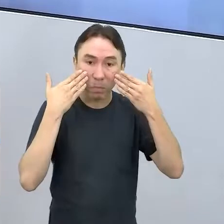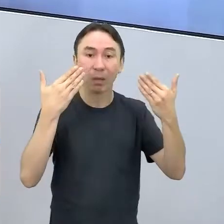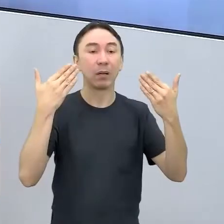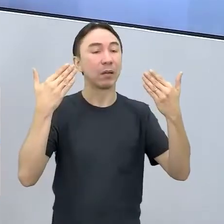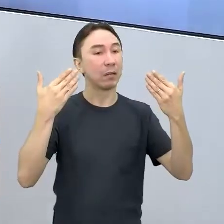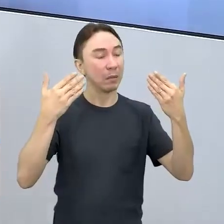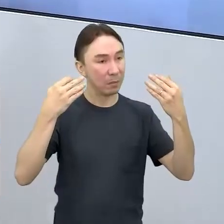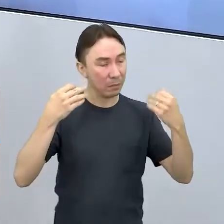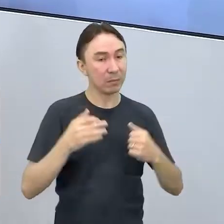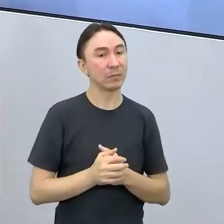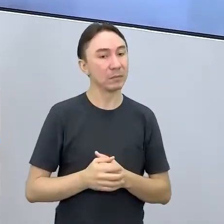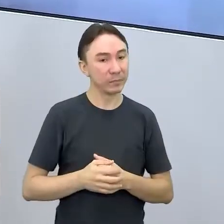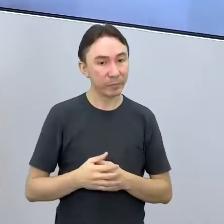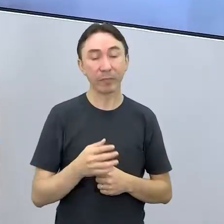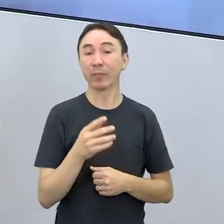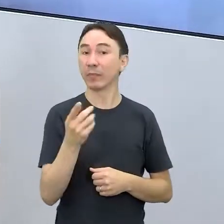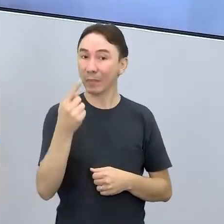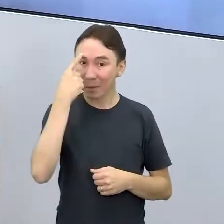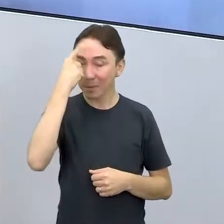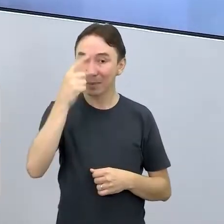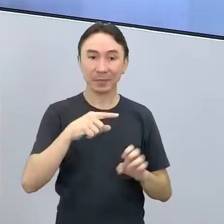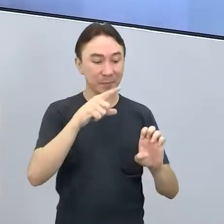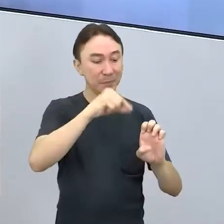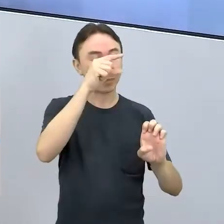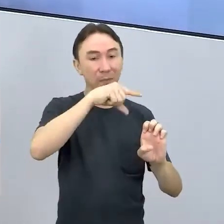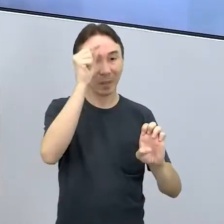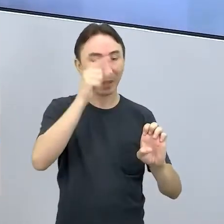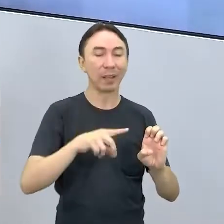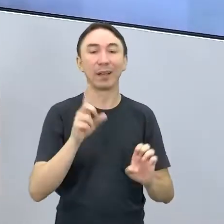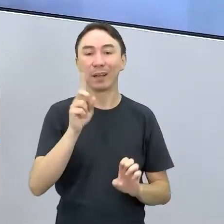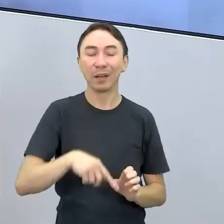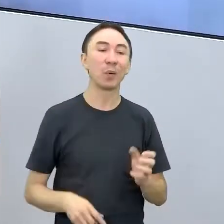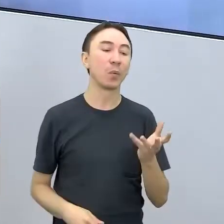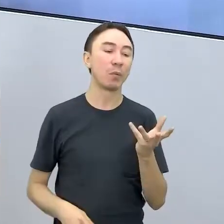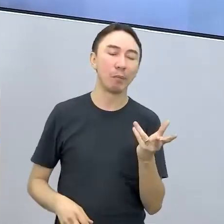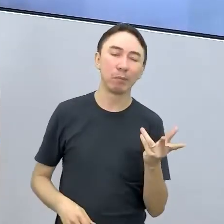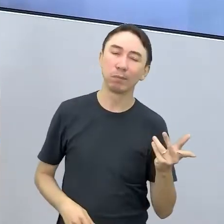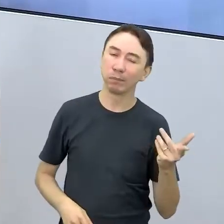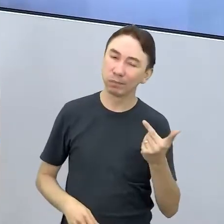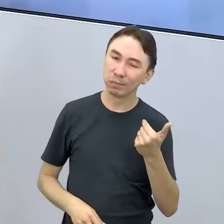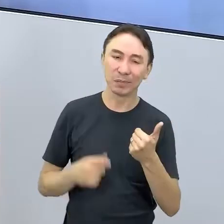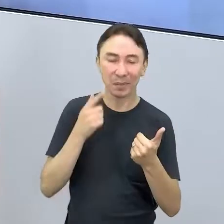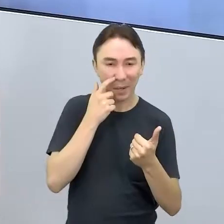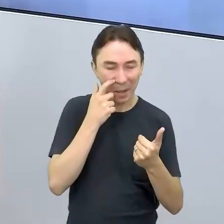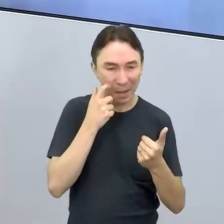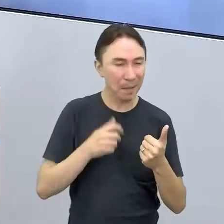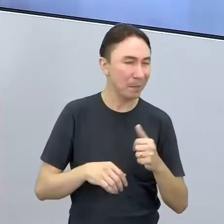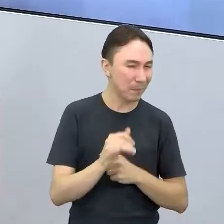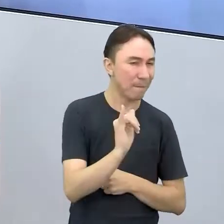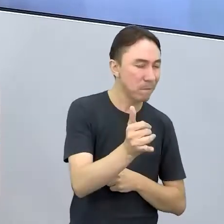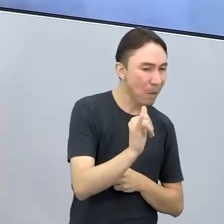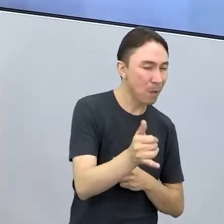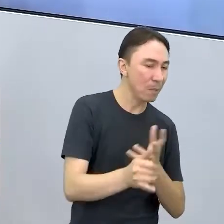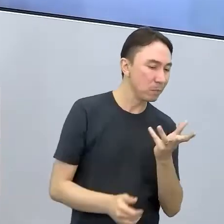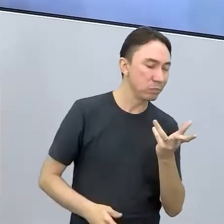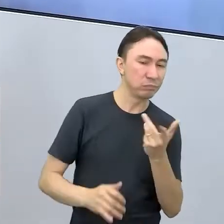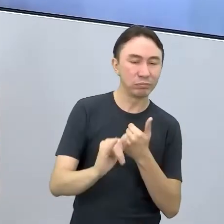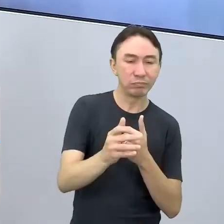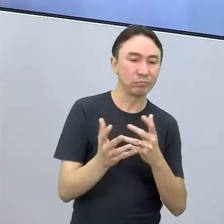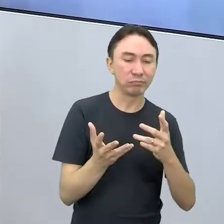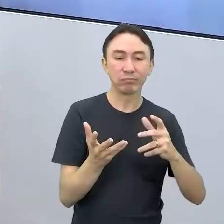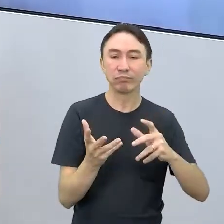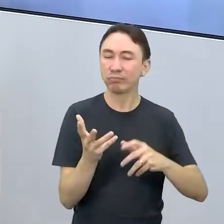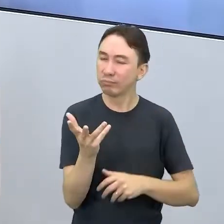das características do empreendedor é a persuasão, né? Então, lembra lá das 10 características do empreendedor pelo